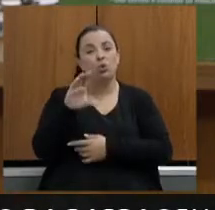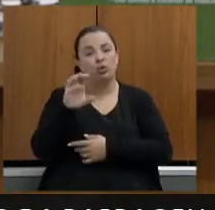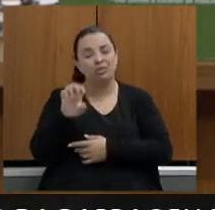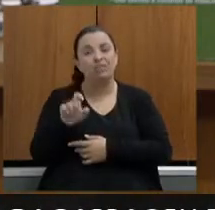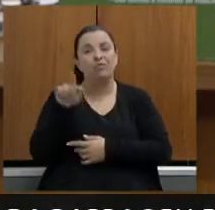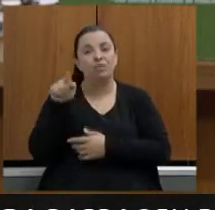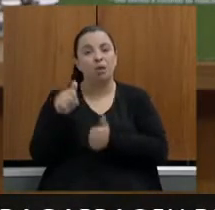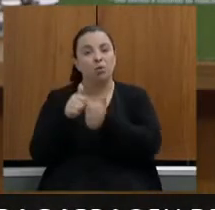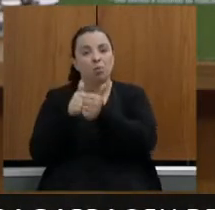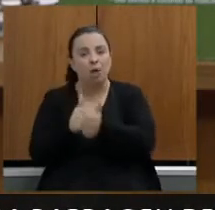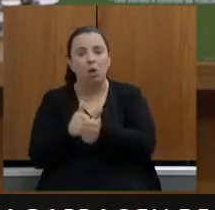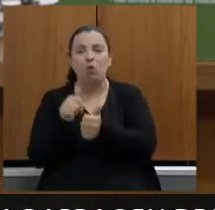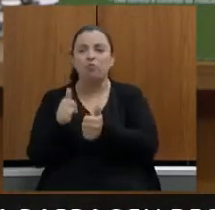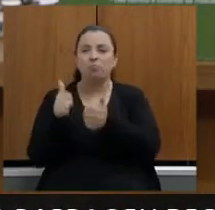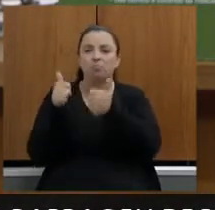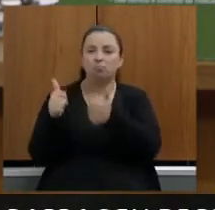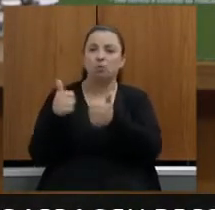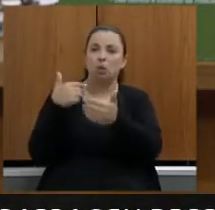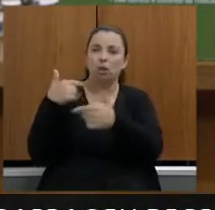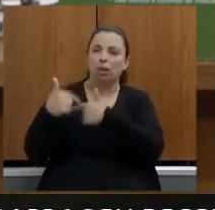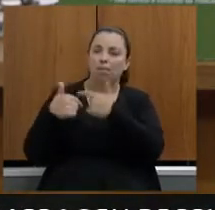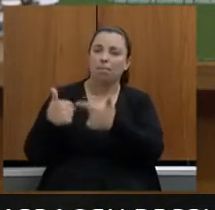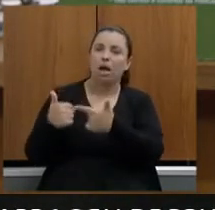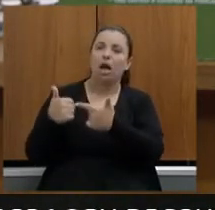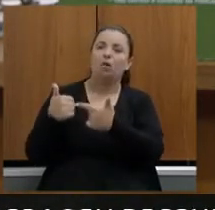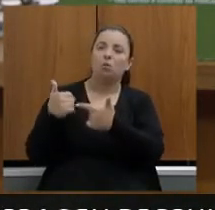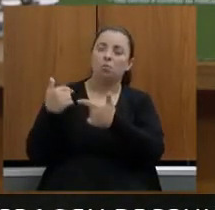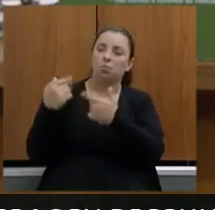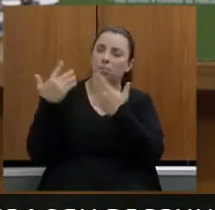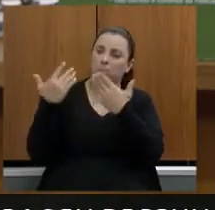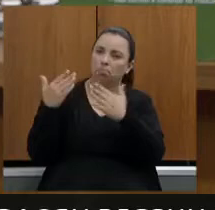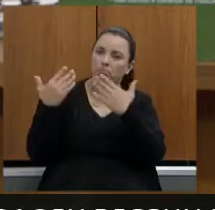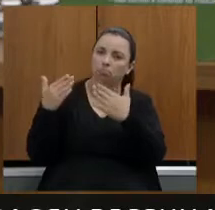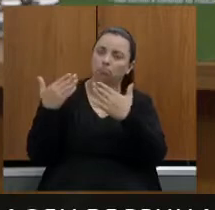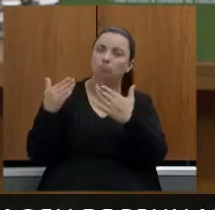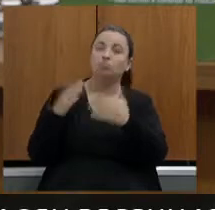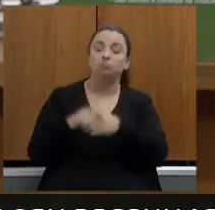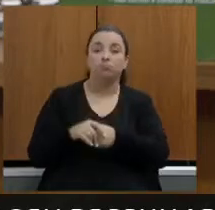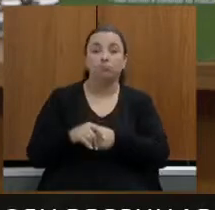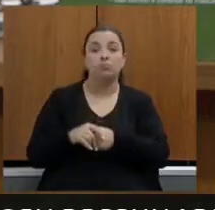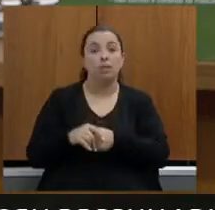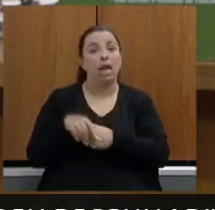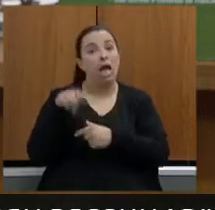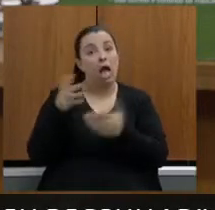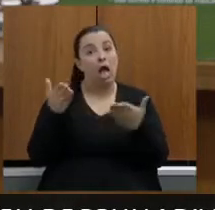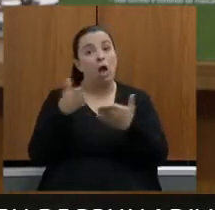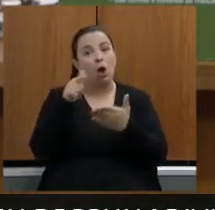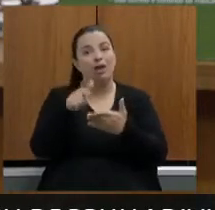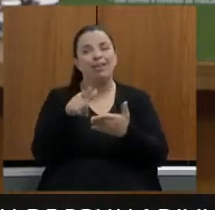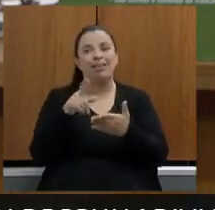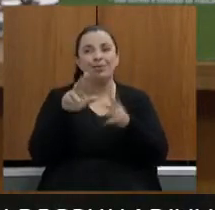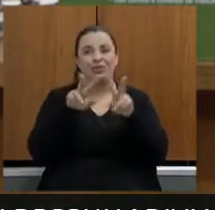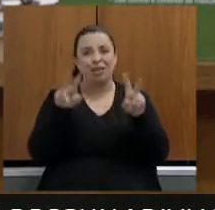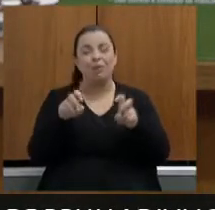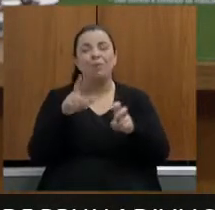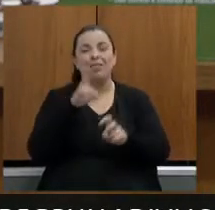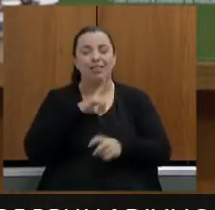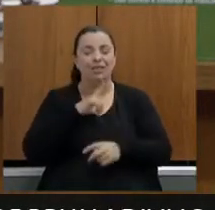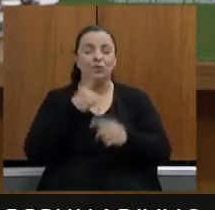foram exemplares são porque o caso está agora em discussão eu queria fazer também